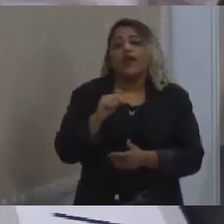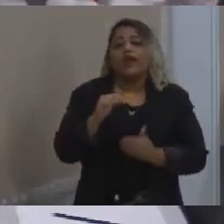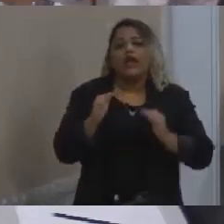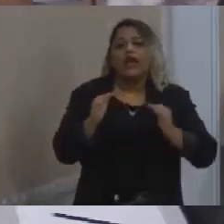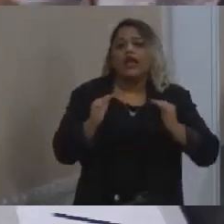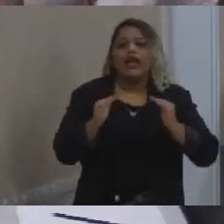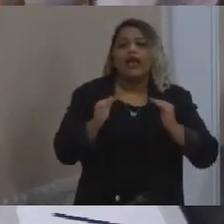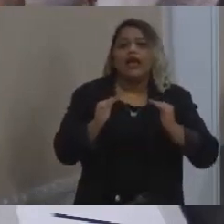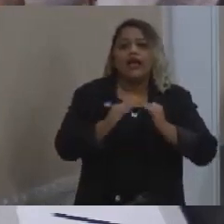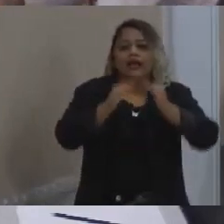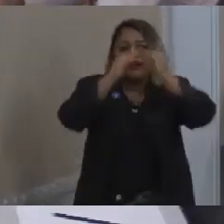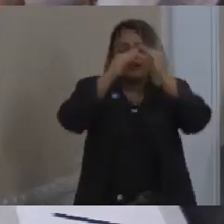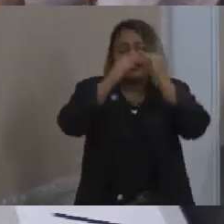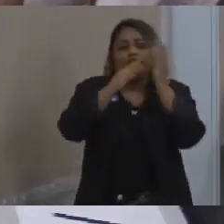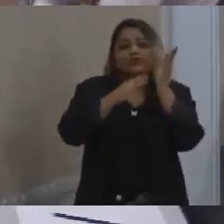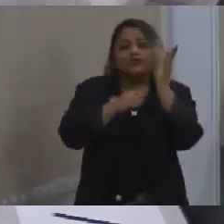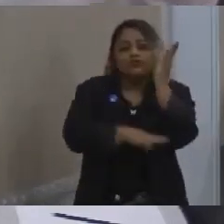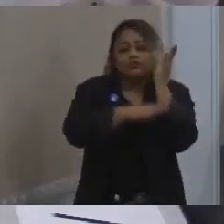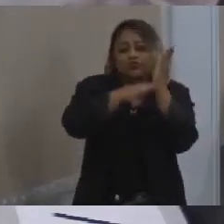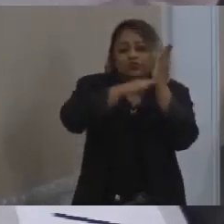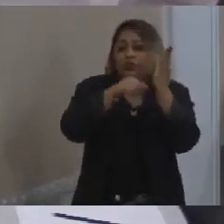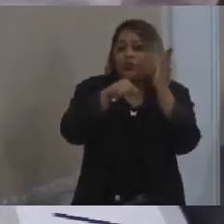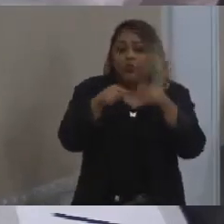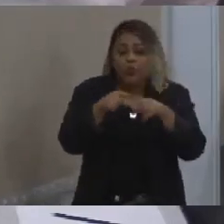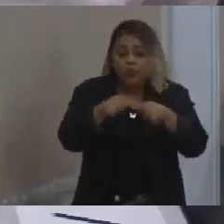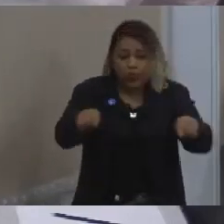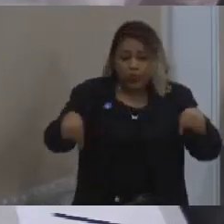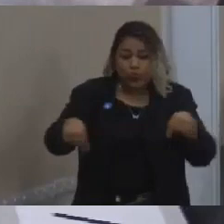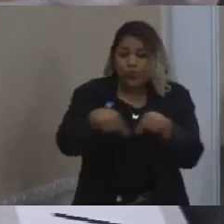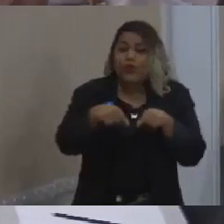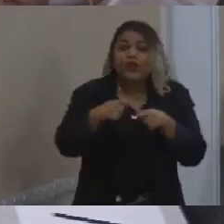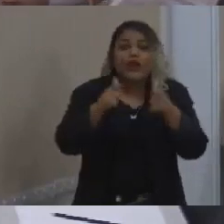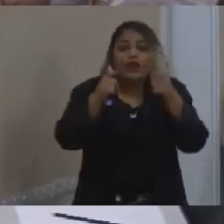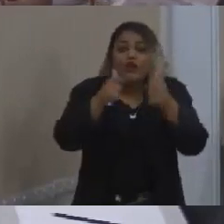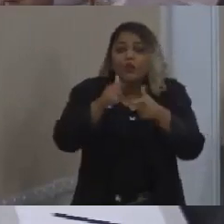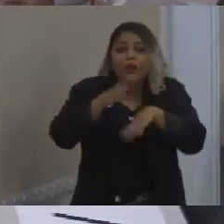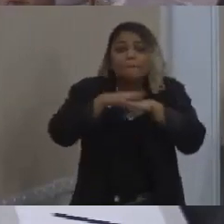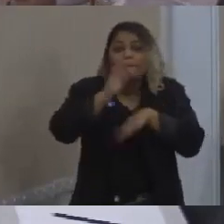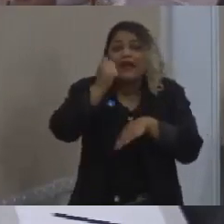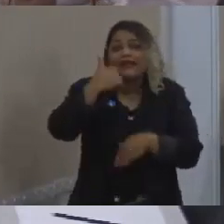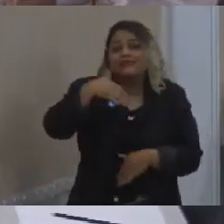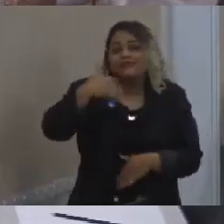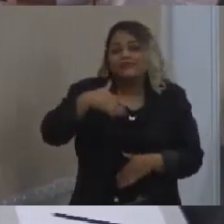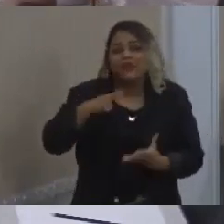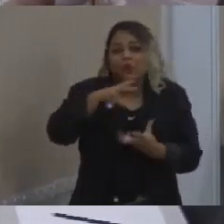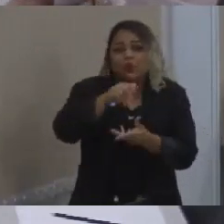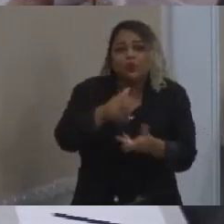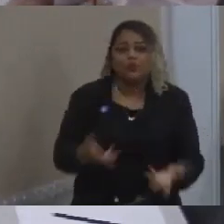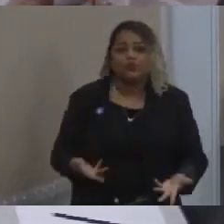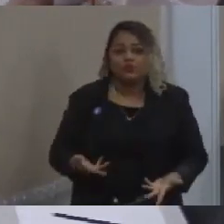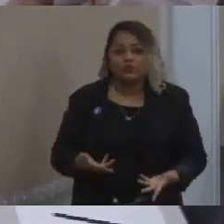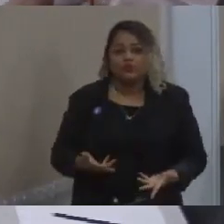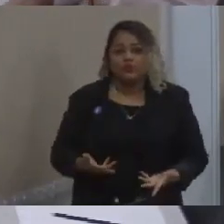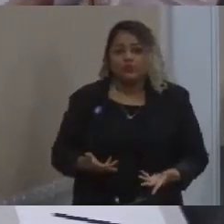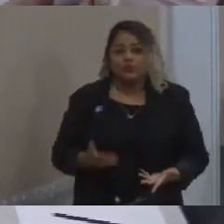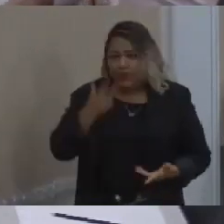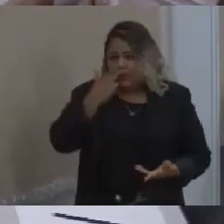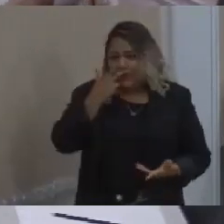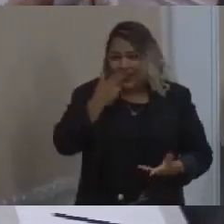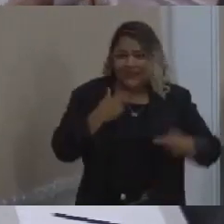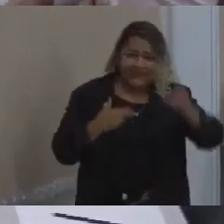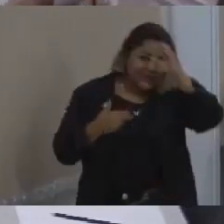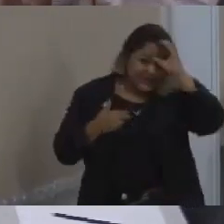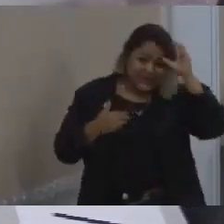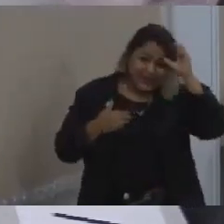mais caro do planeta. Isso é inadmissível. A gente fica aqui nesse microfone da câmera falando, eu não sei se vocês